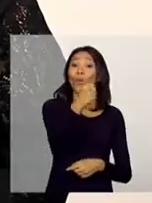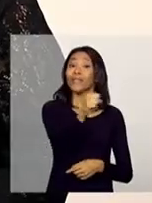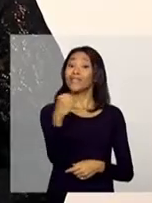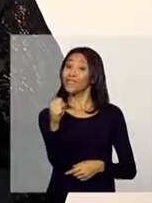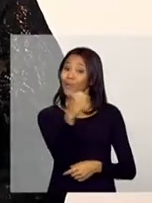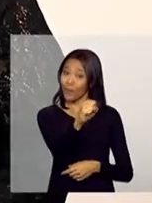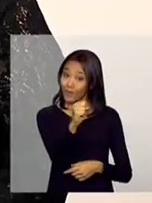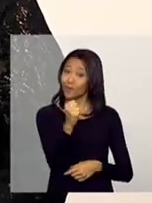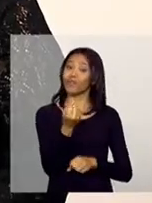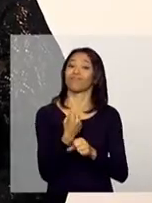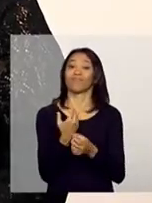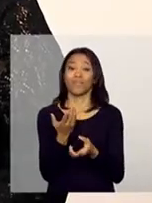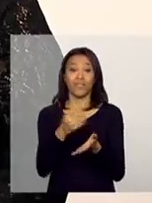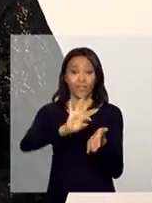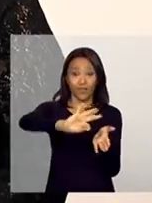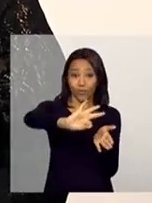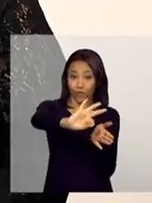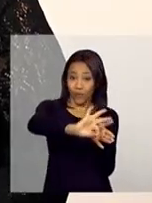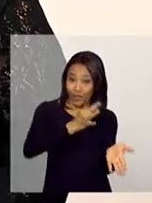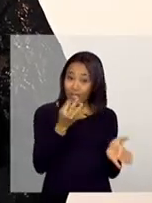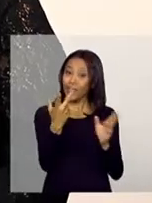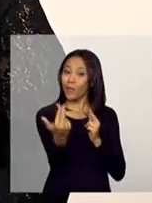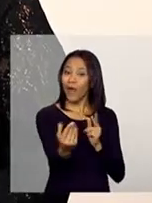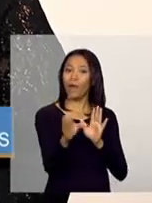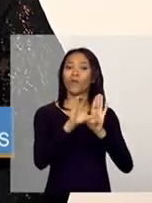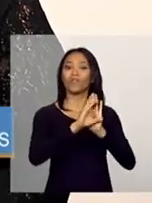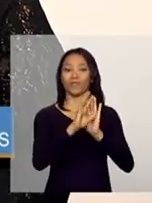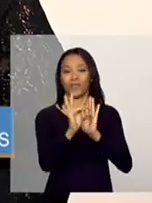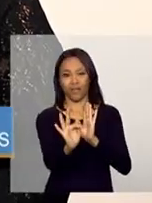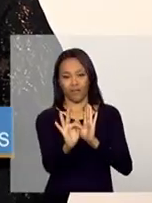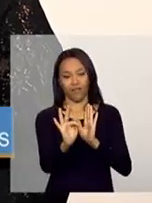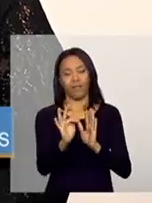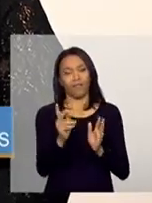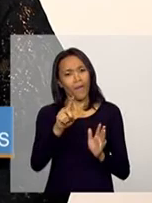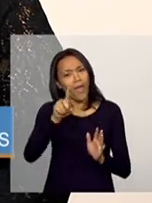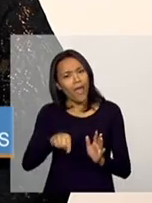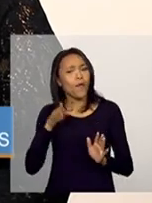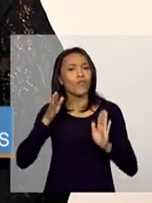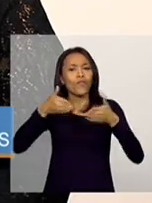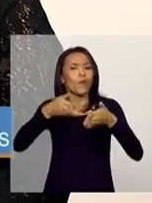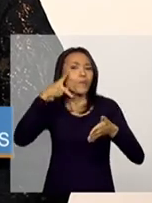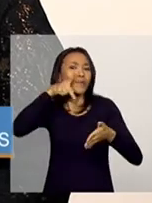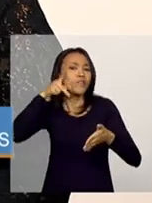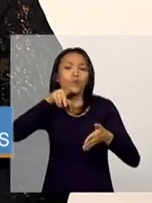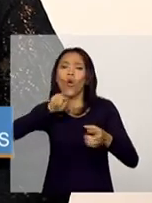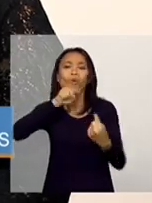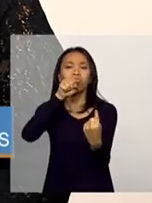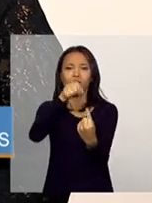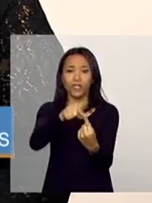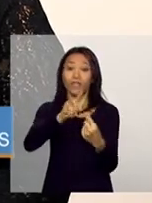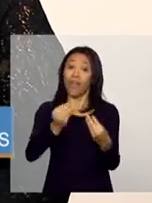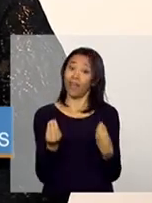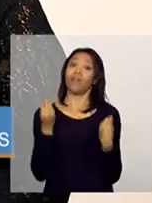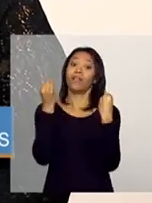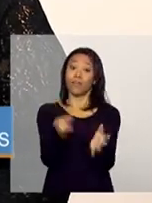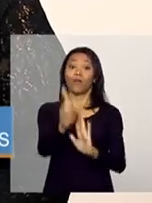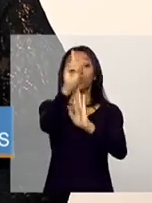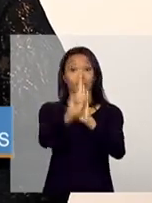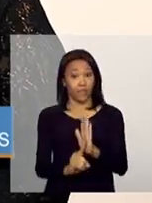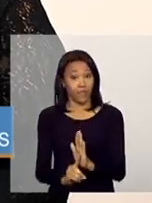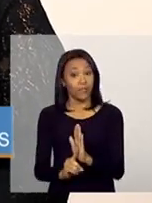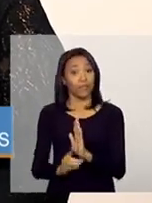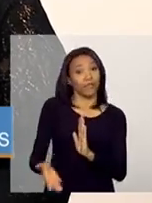inscrição da Constituição Federal. E é uma política que tem como objetivo afirmar o direito dessa população